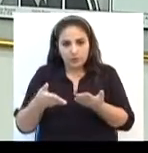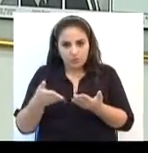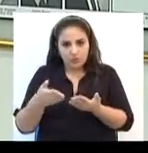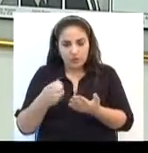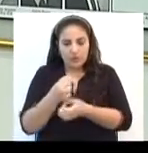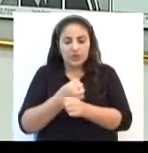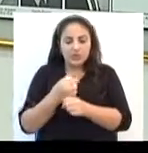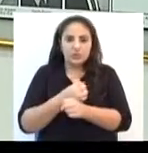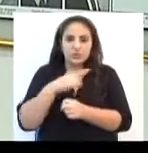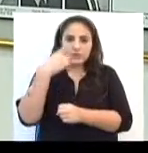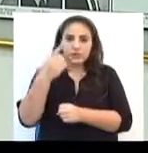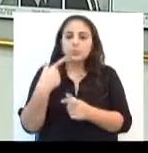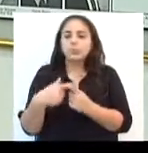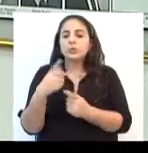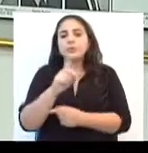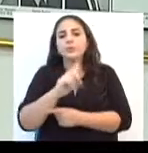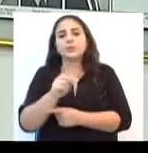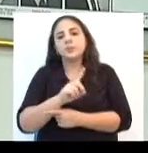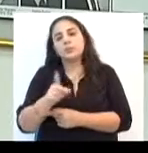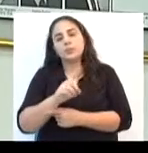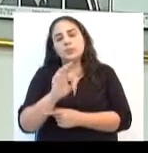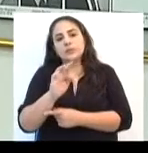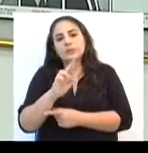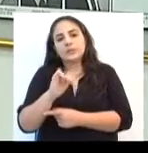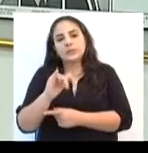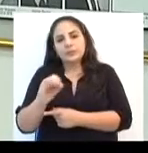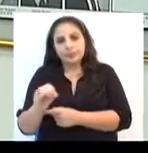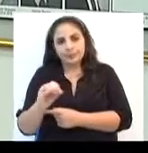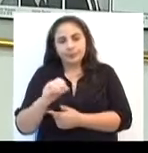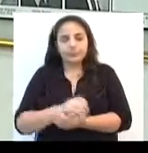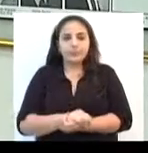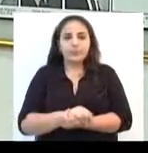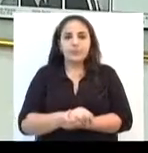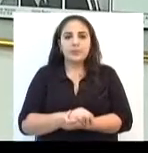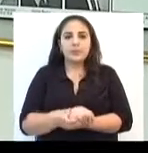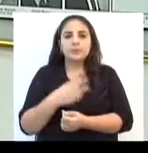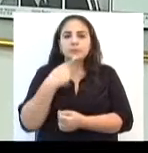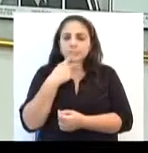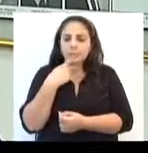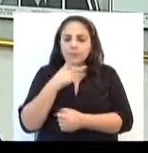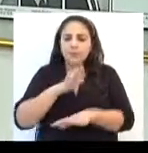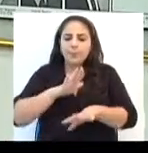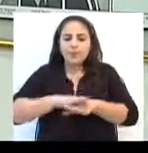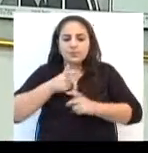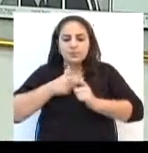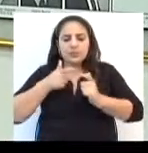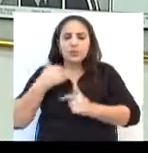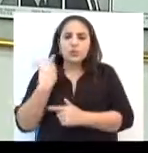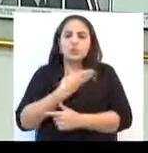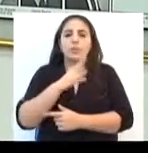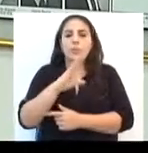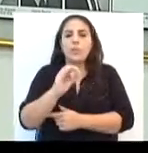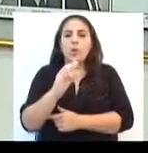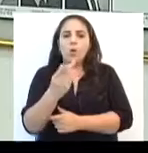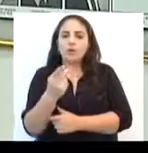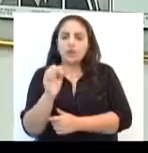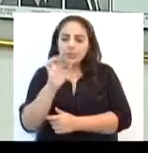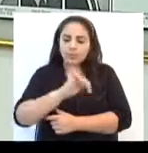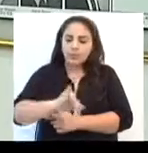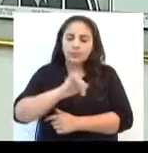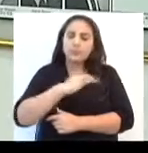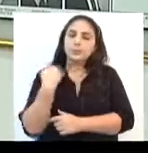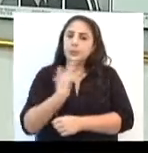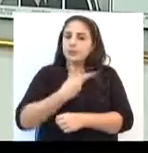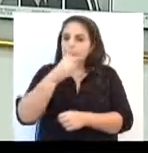agora, a partir do ano que vem, por que não o campeonato de trio? Para ainda fomentar muito mais a nossa Bocha, que é muito